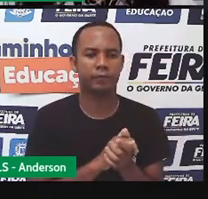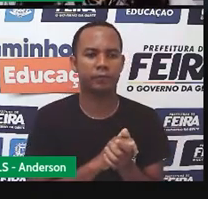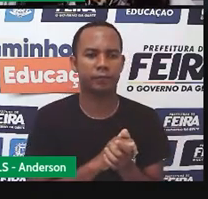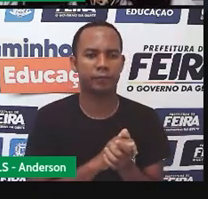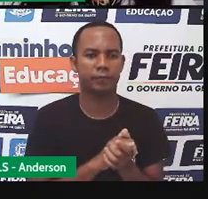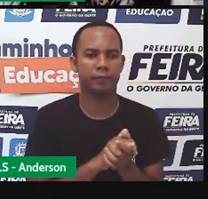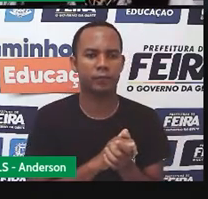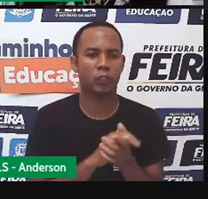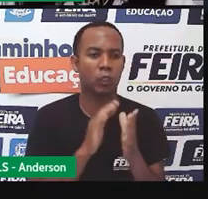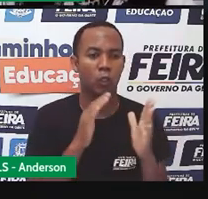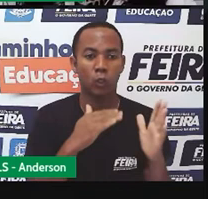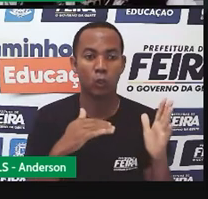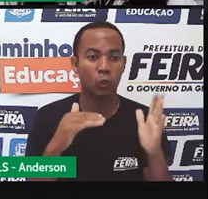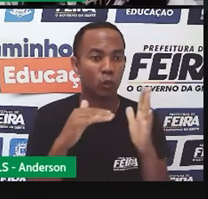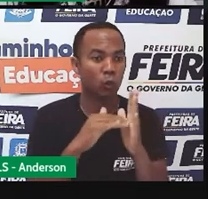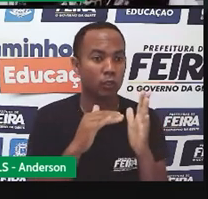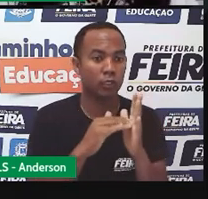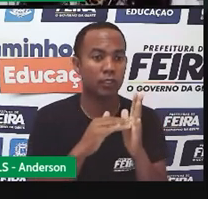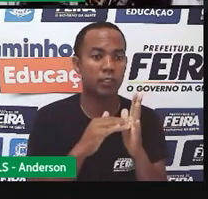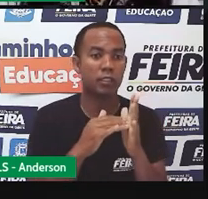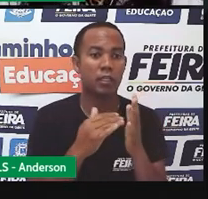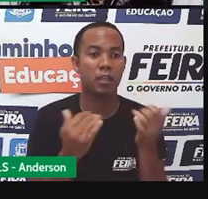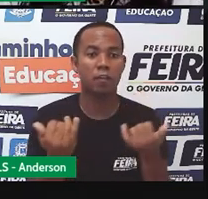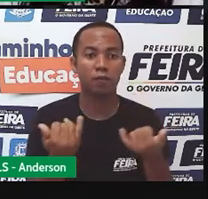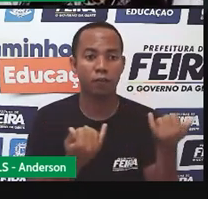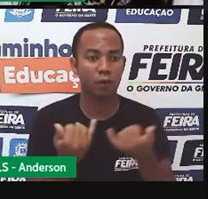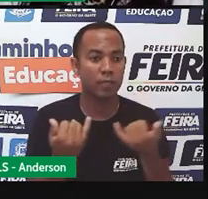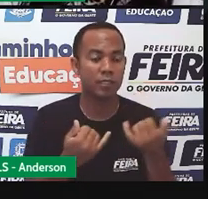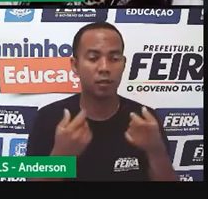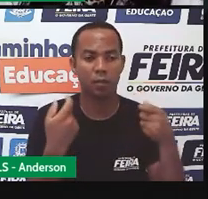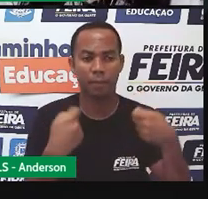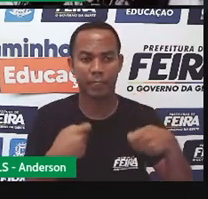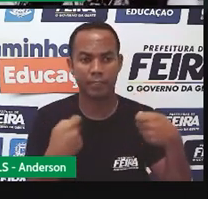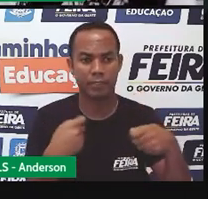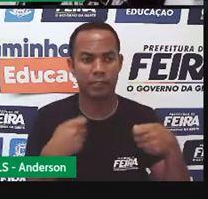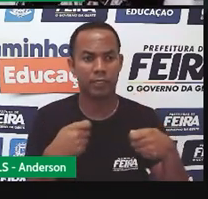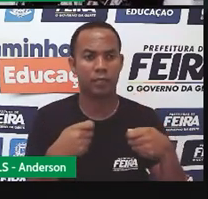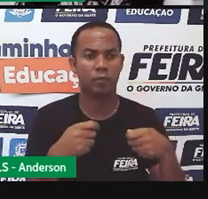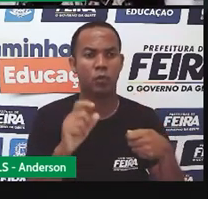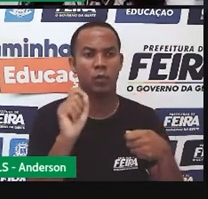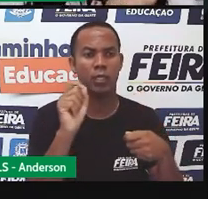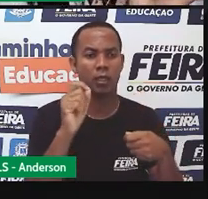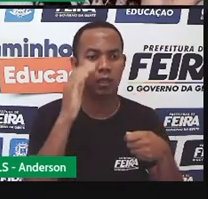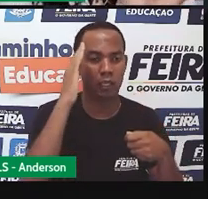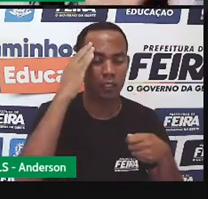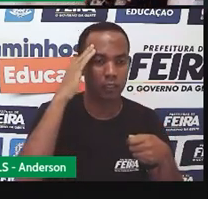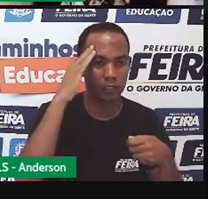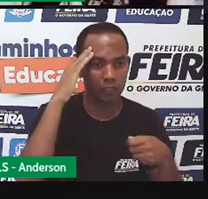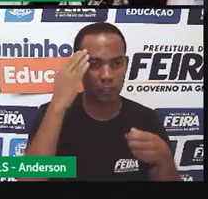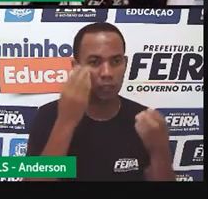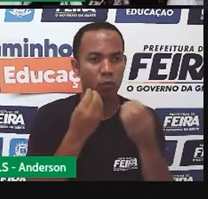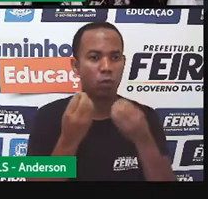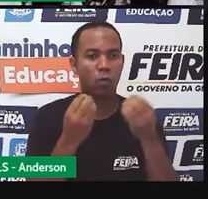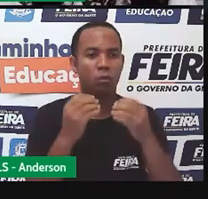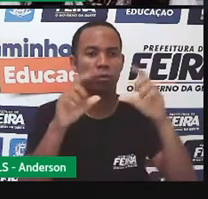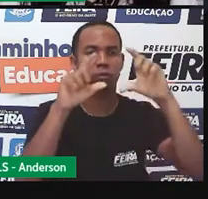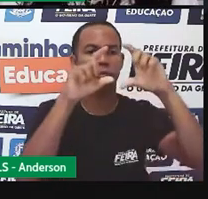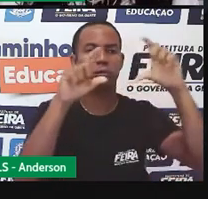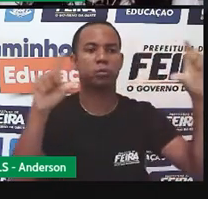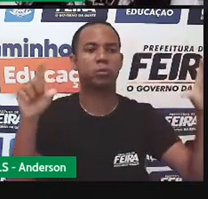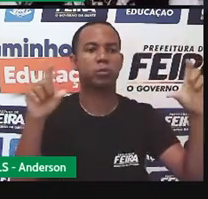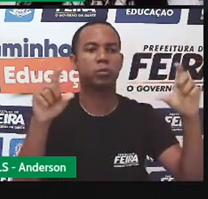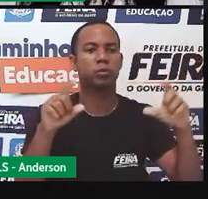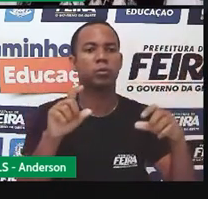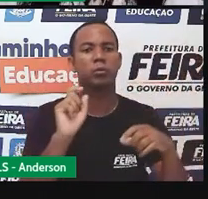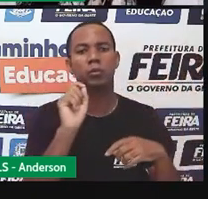todas as informações que nós precisamos para entender a manchete da notícia